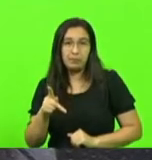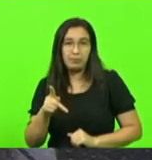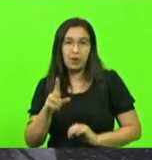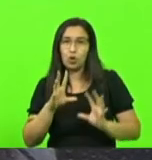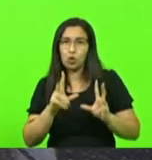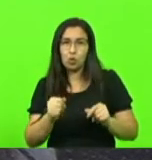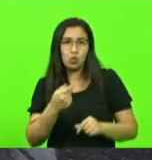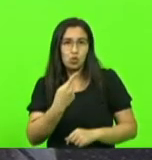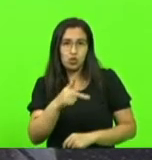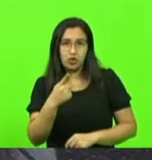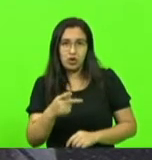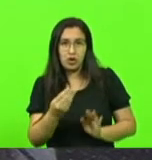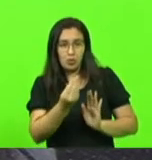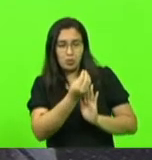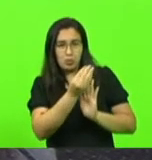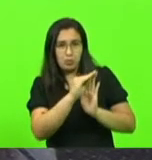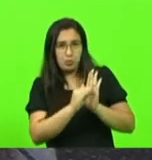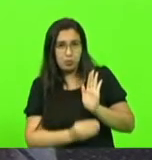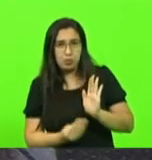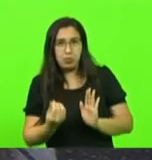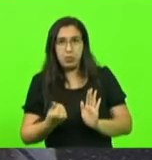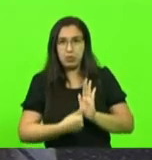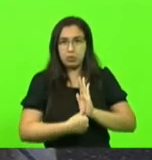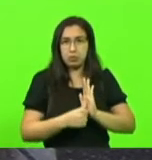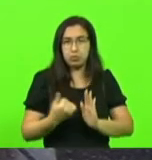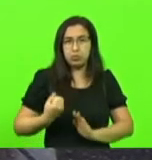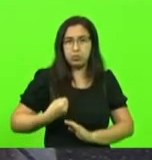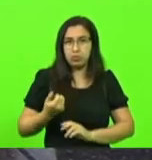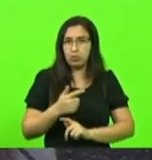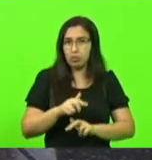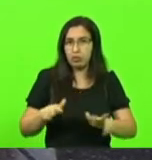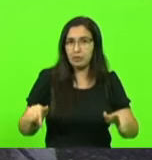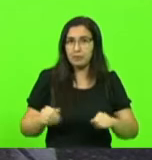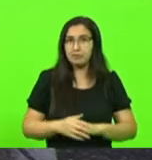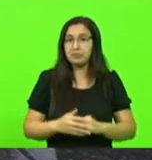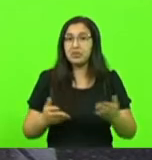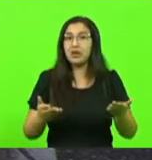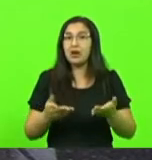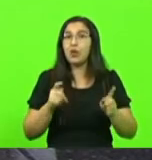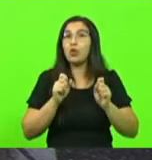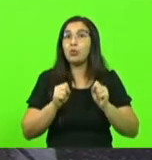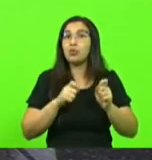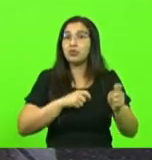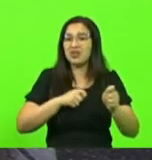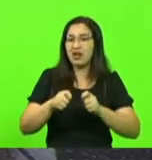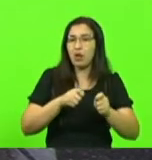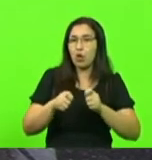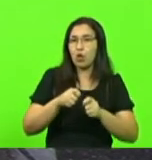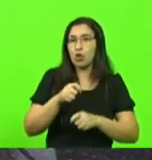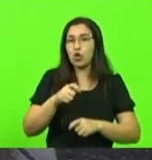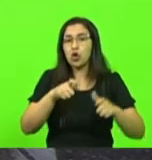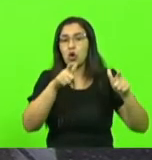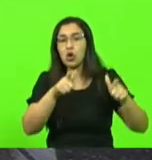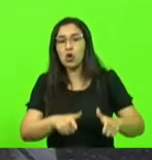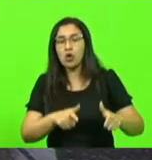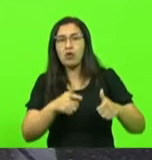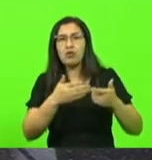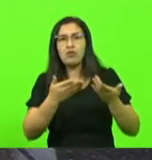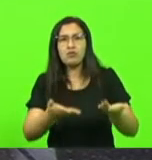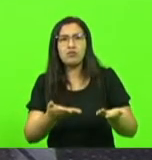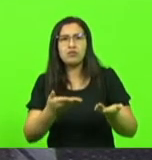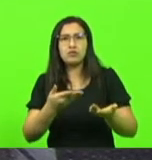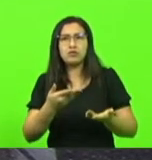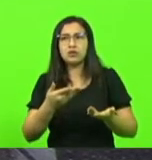dados lá. e hoje já está sendo usado para controle de geolocalização. Ou seja, o